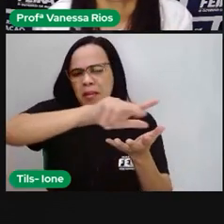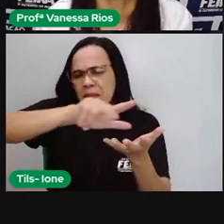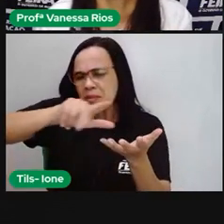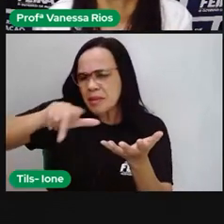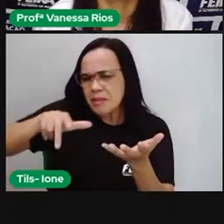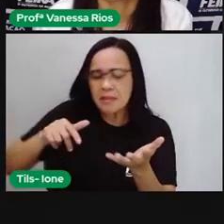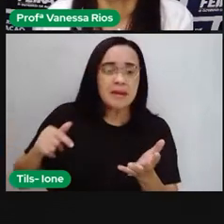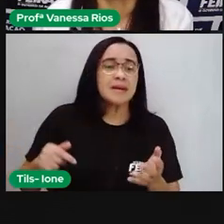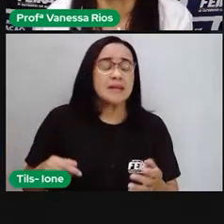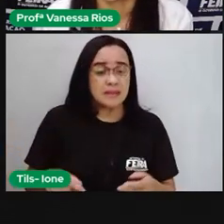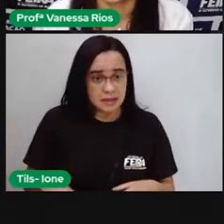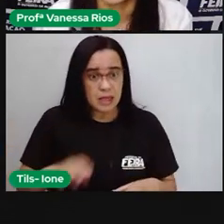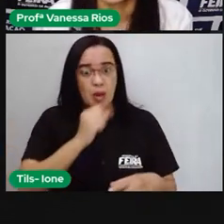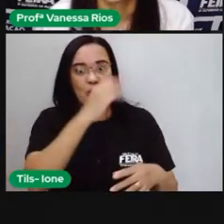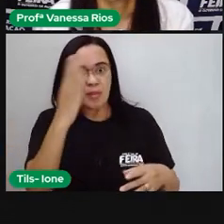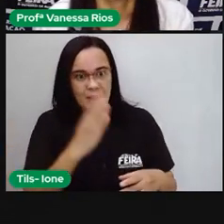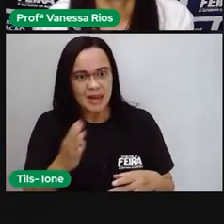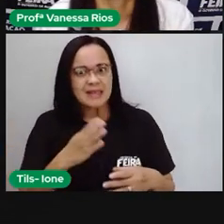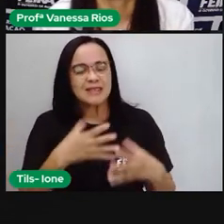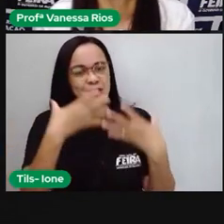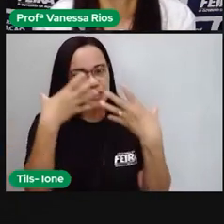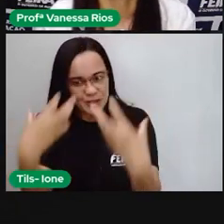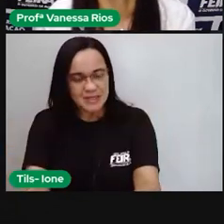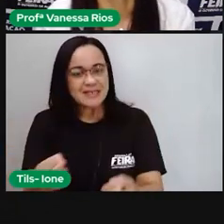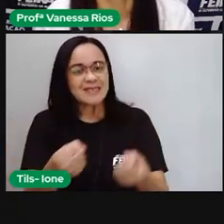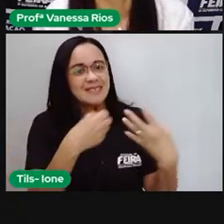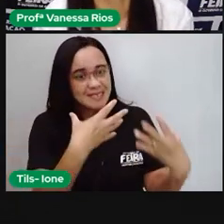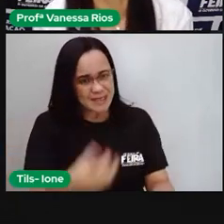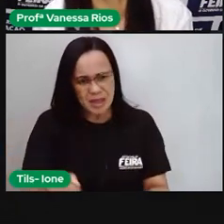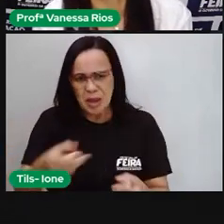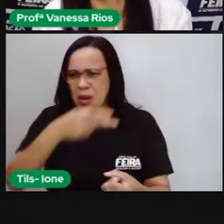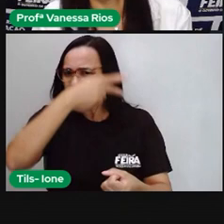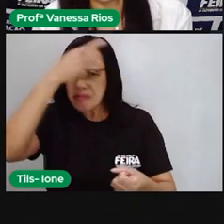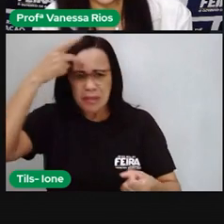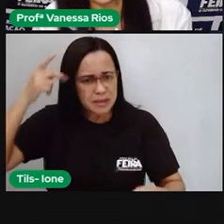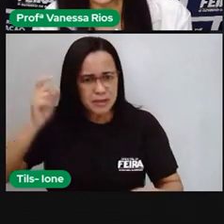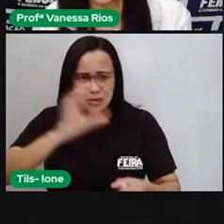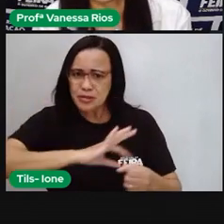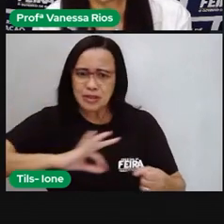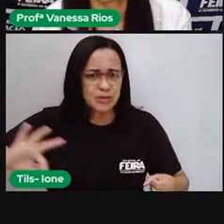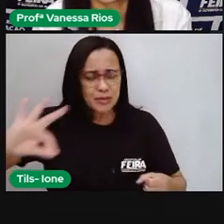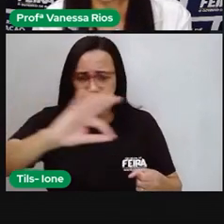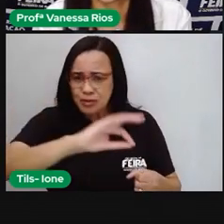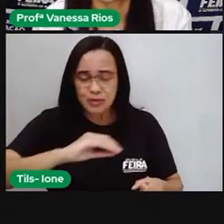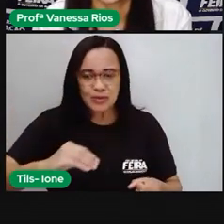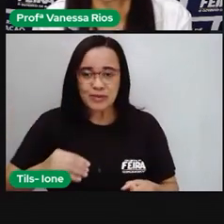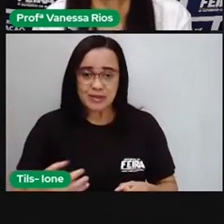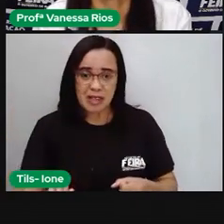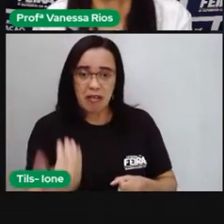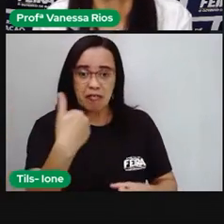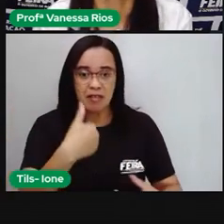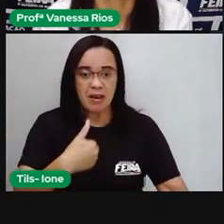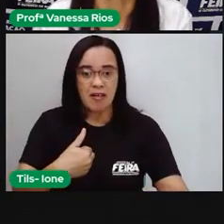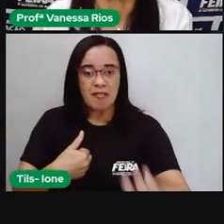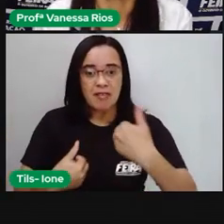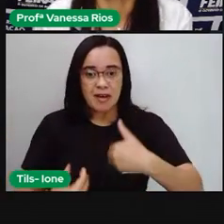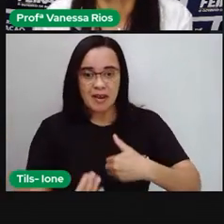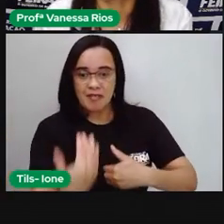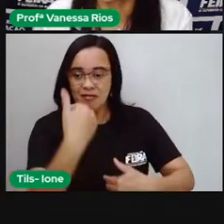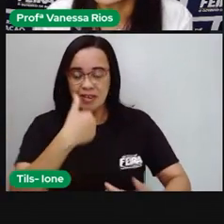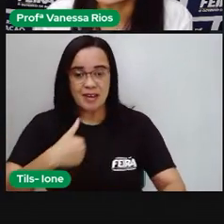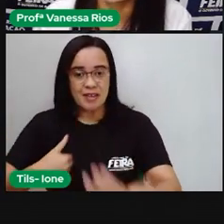o Brasil é um país muito receptivo e que durante todo o seu trajeto histórico recebeu pessoas aí de diferentes